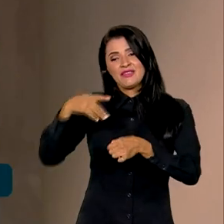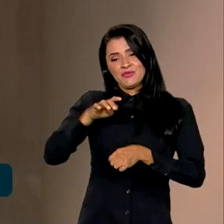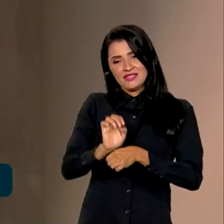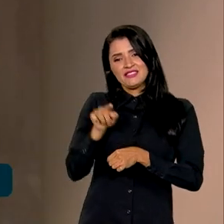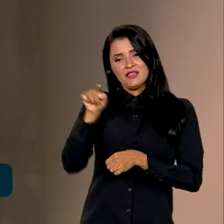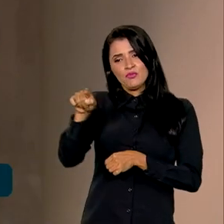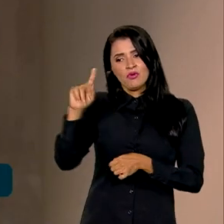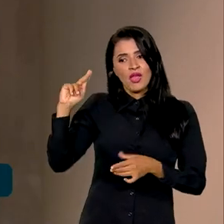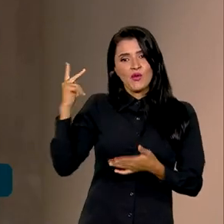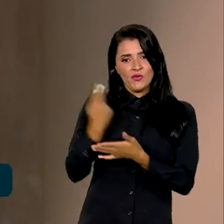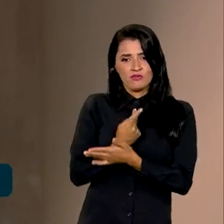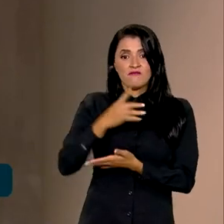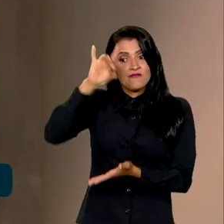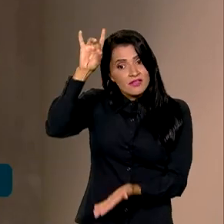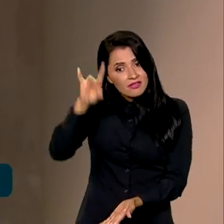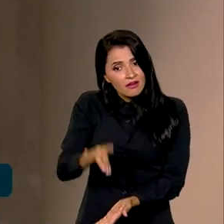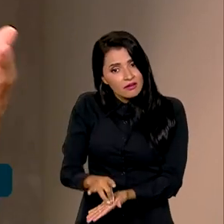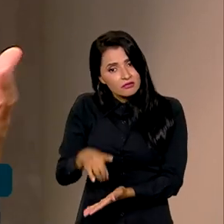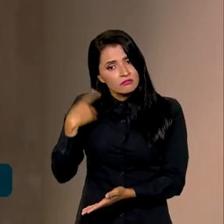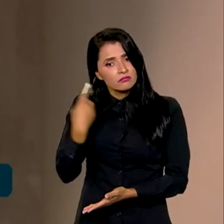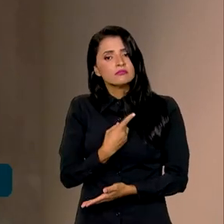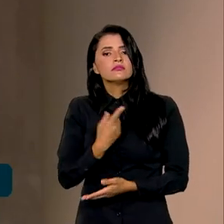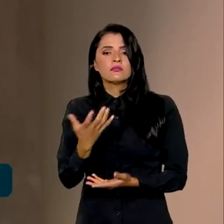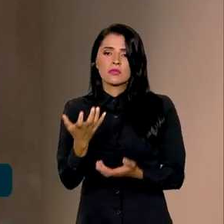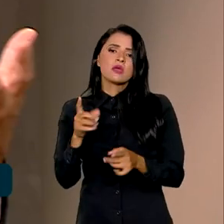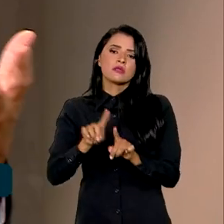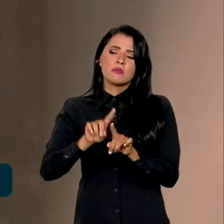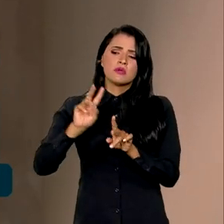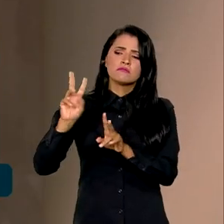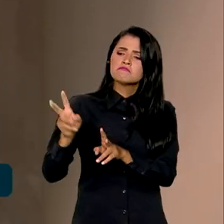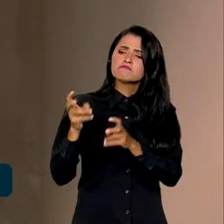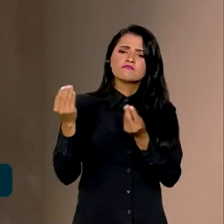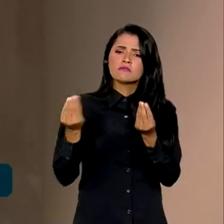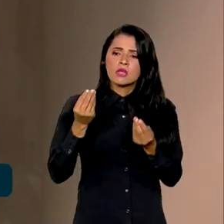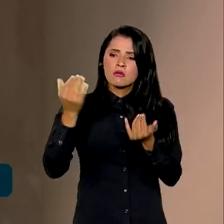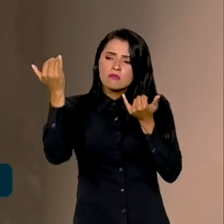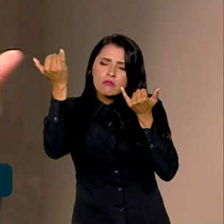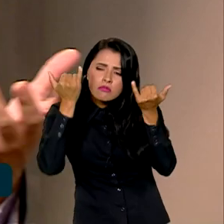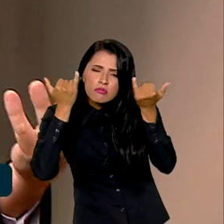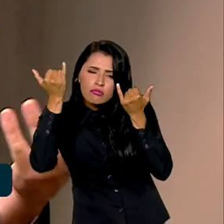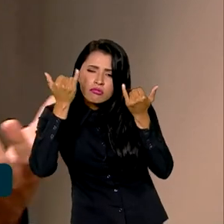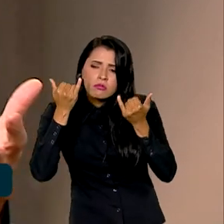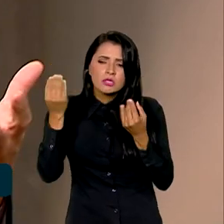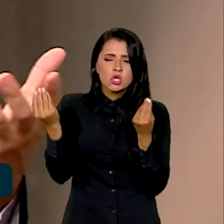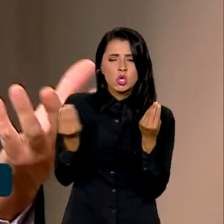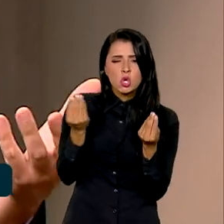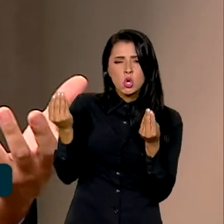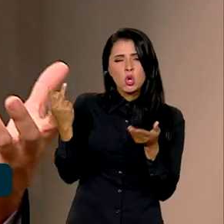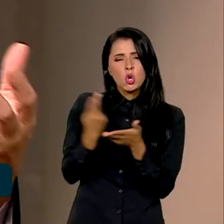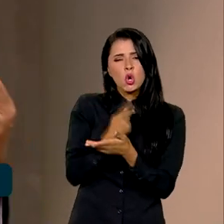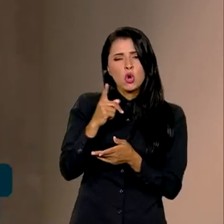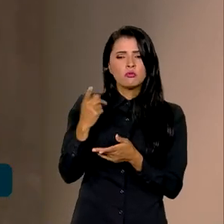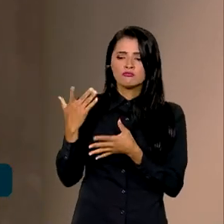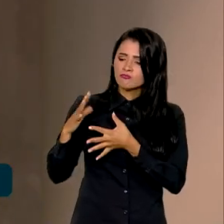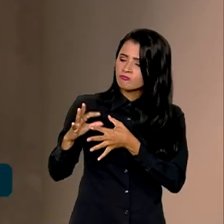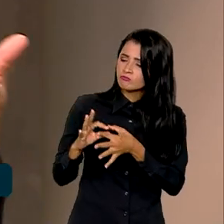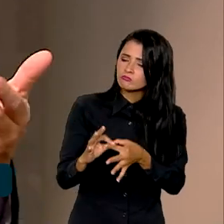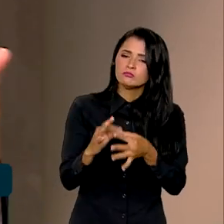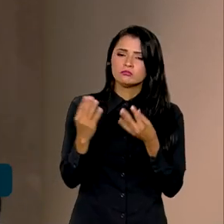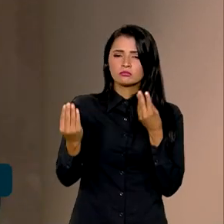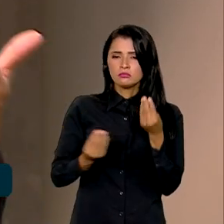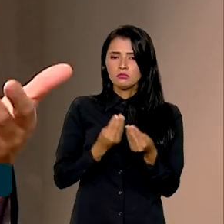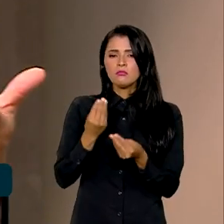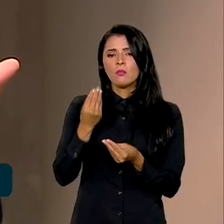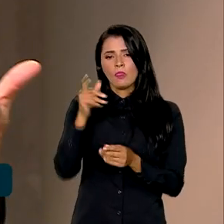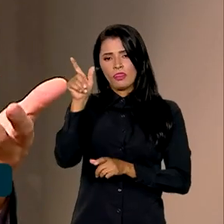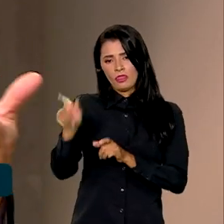municípios. Então, nós pretendemos também absorver um pouco de conhecimento de como é que essa realidade está se dando, de como é que os